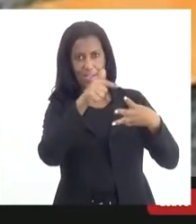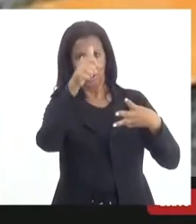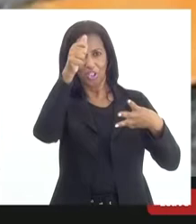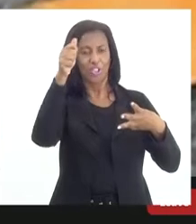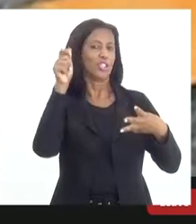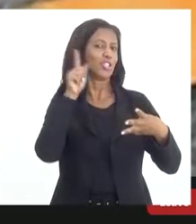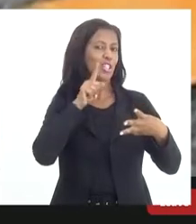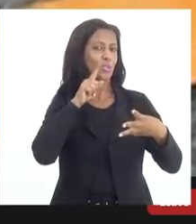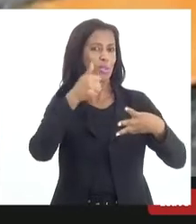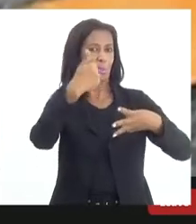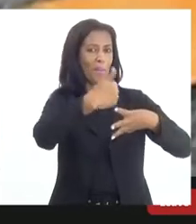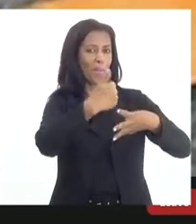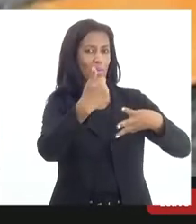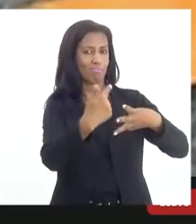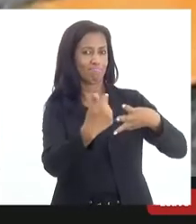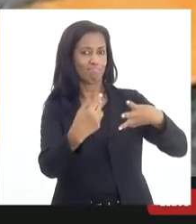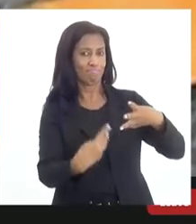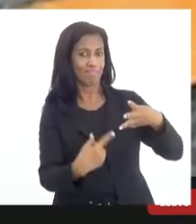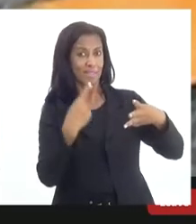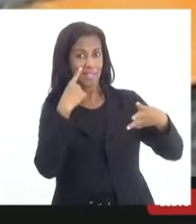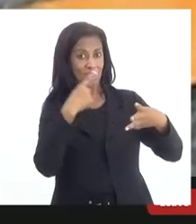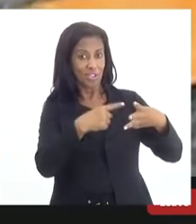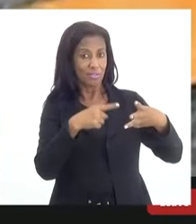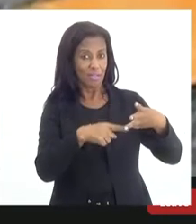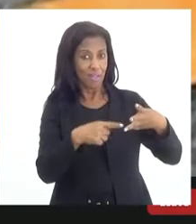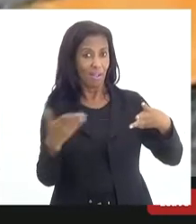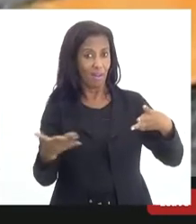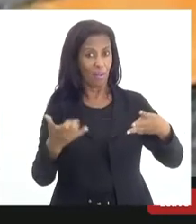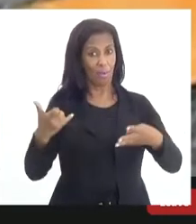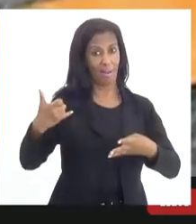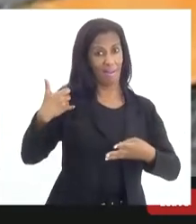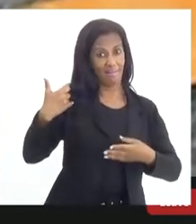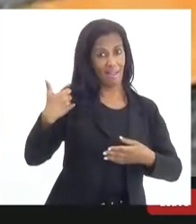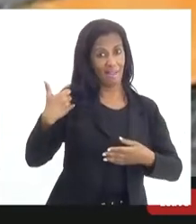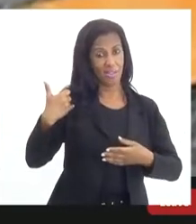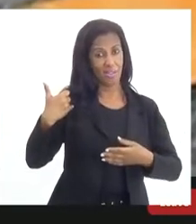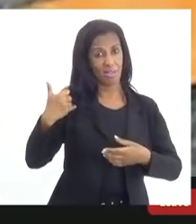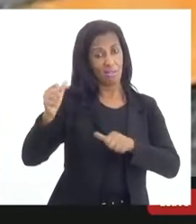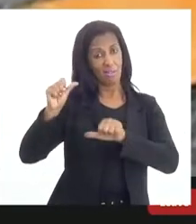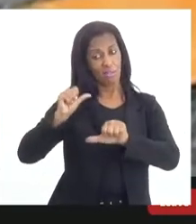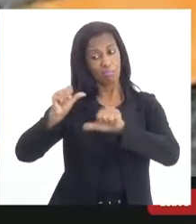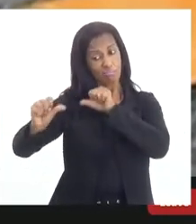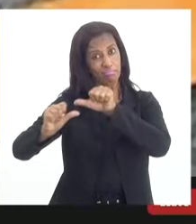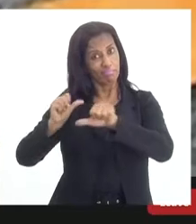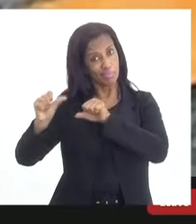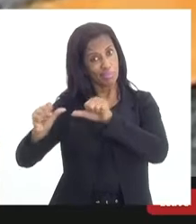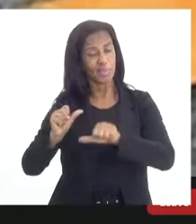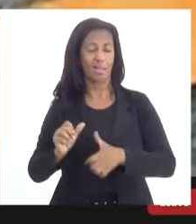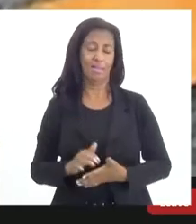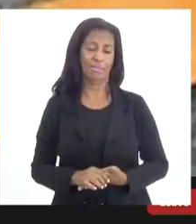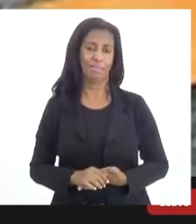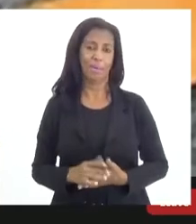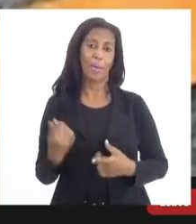olhar agora a situação da faixa etária, isso muda de figura. e a